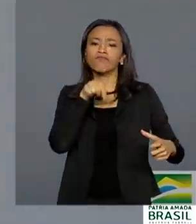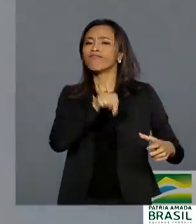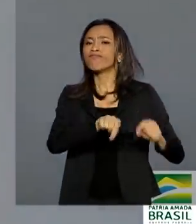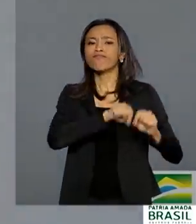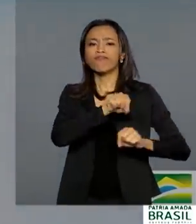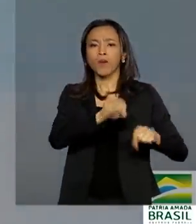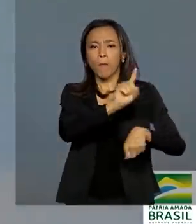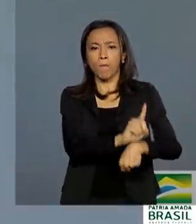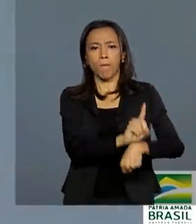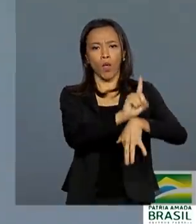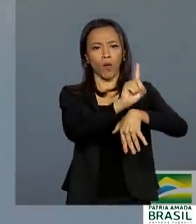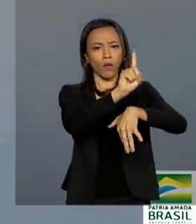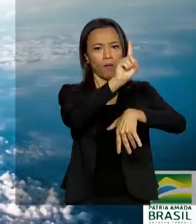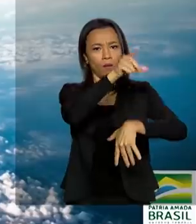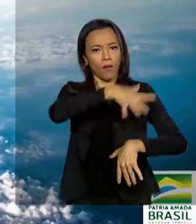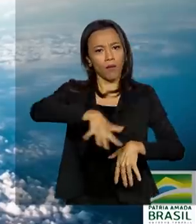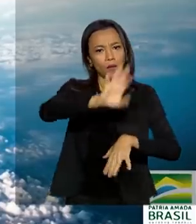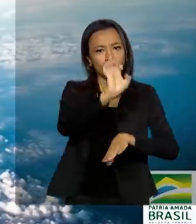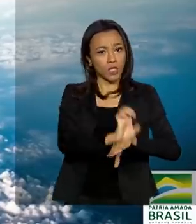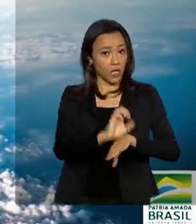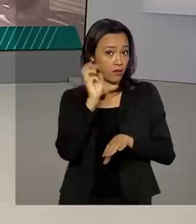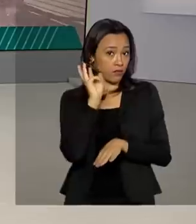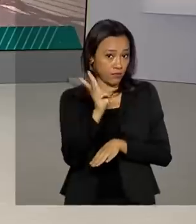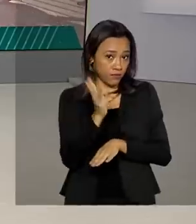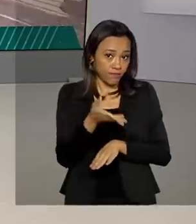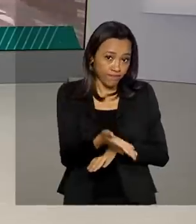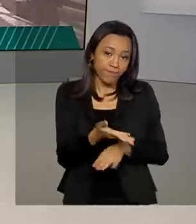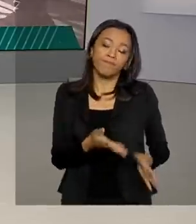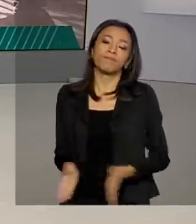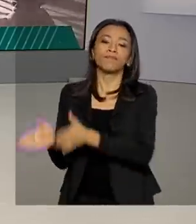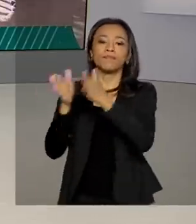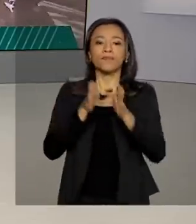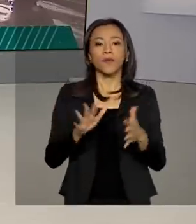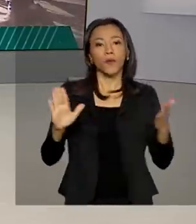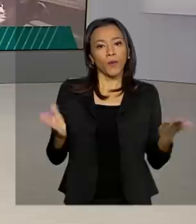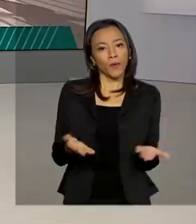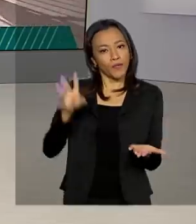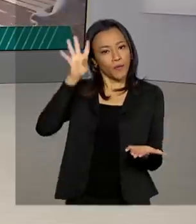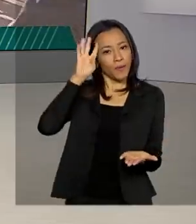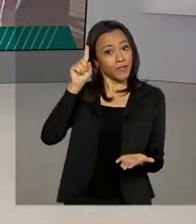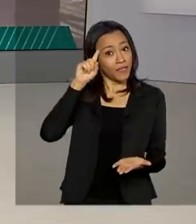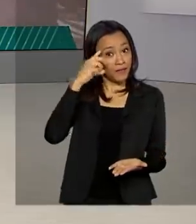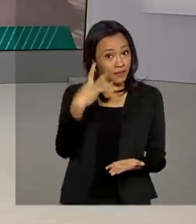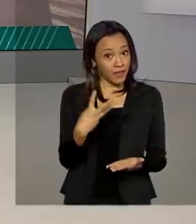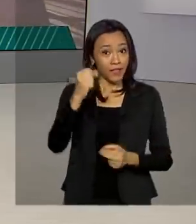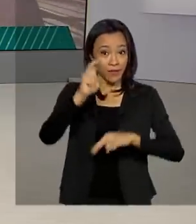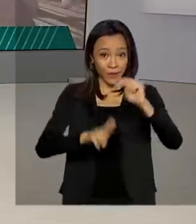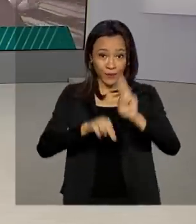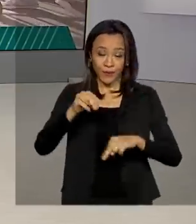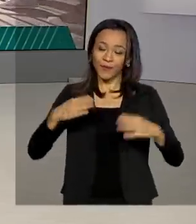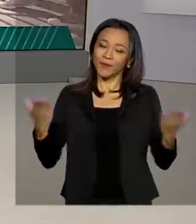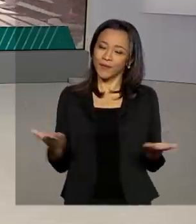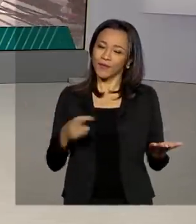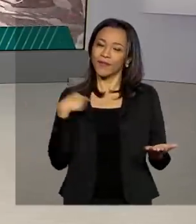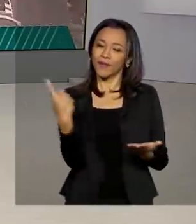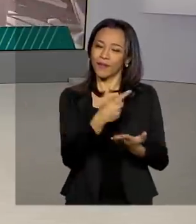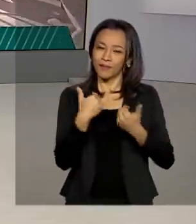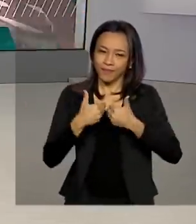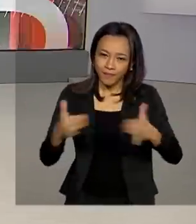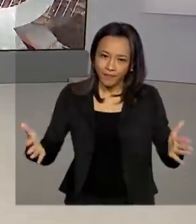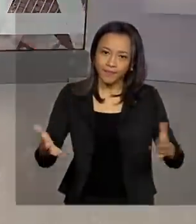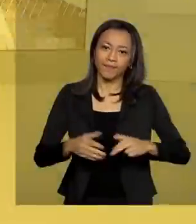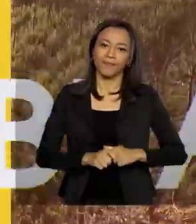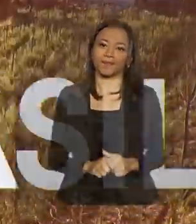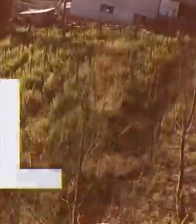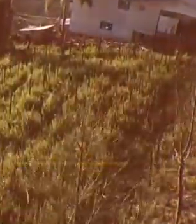partir do Centro Espacial de Alcântara, no Maranhão. Hoje é quarta-feira, 3 de junho. O Brasil em Dia começa agora.